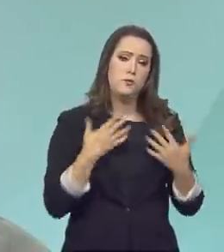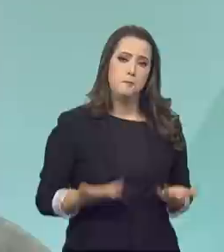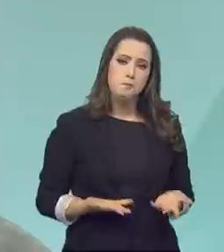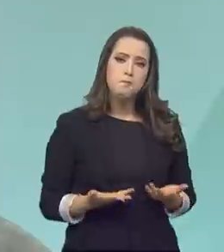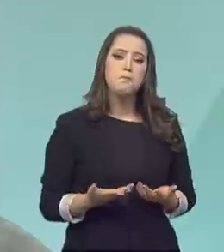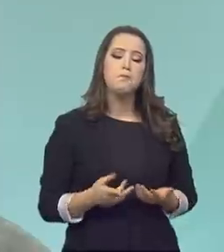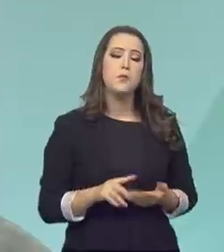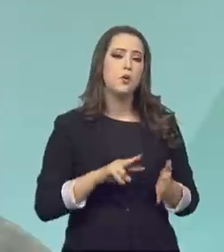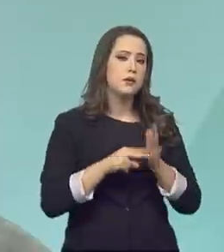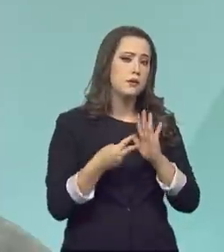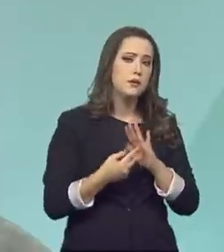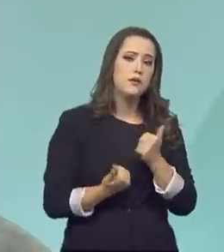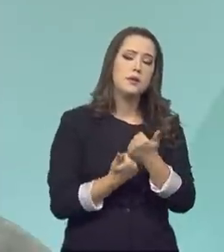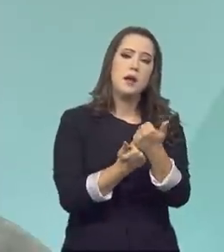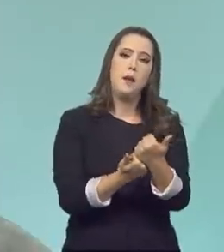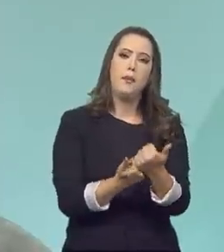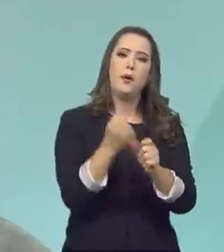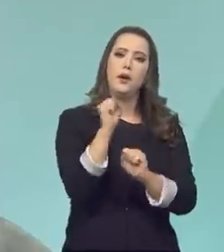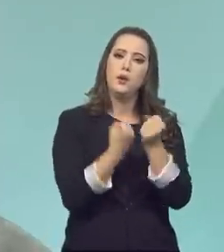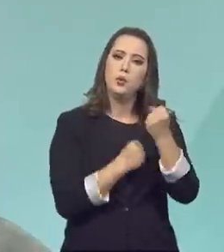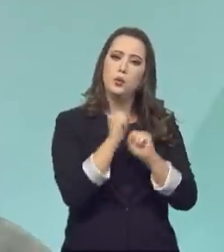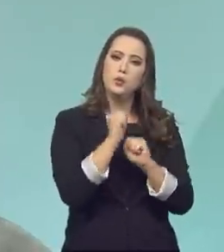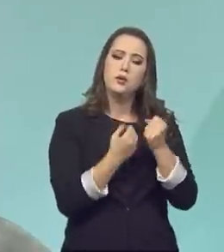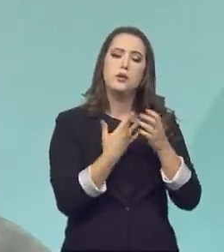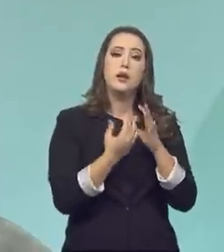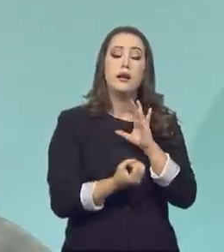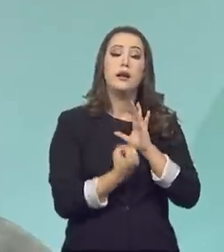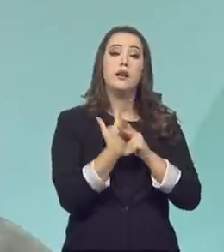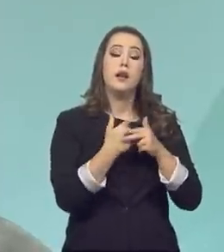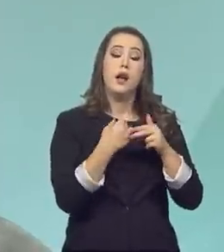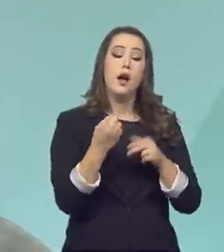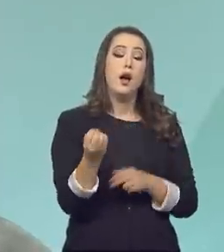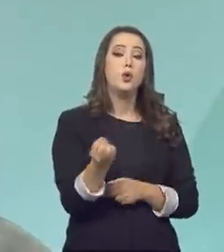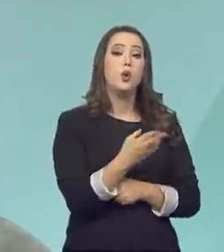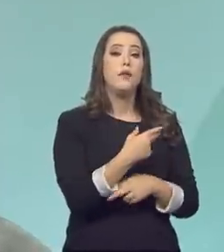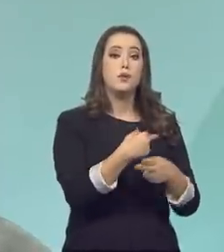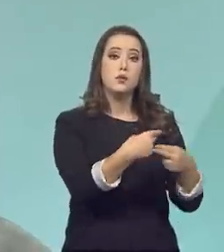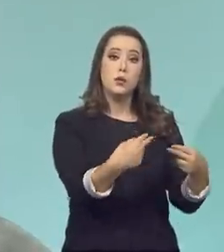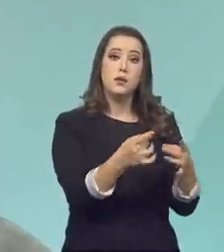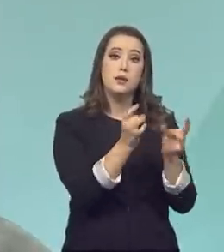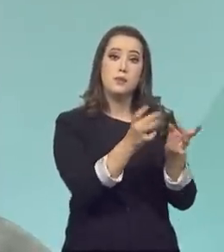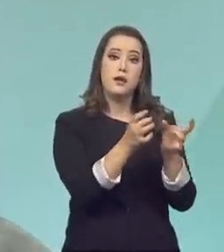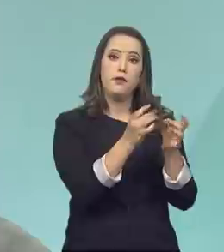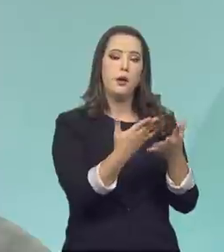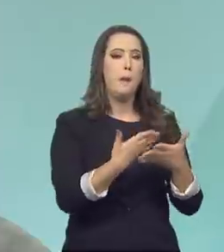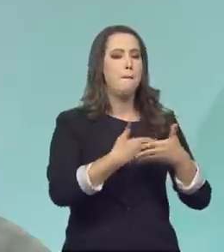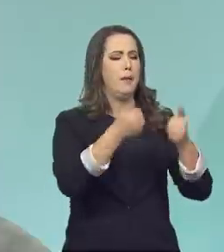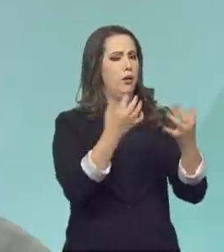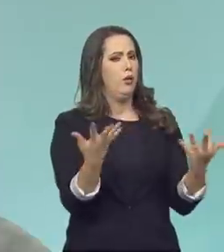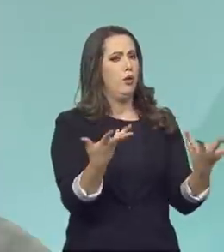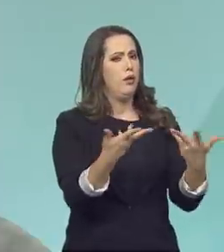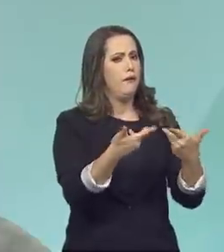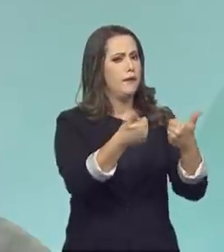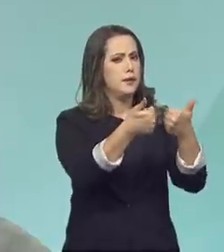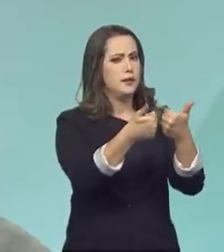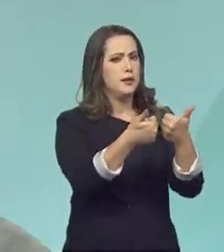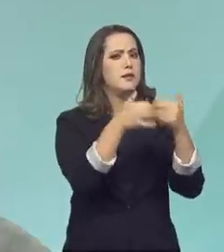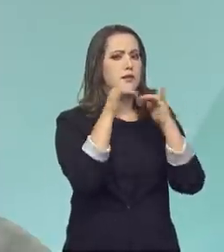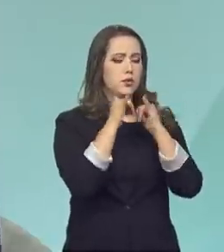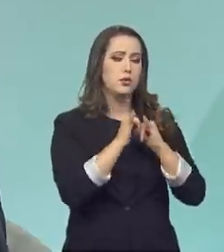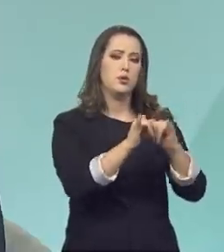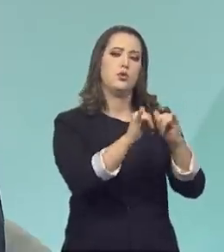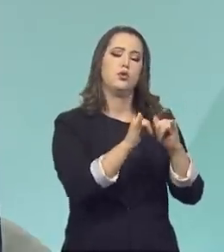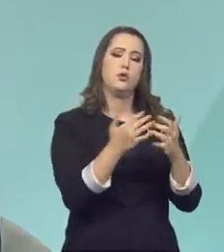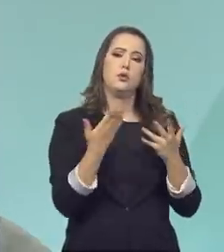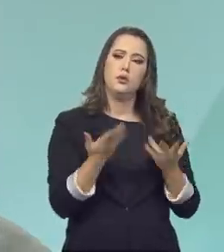ajuda a indústria a colocar produtos com maior eficiência energética no mercado. Com isso,